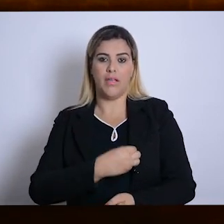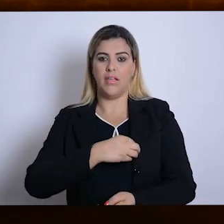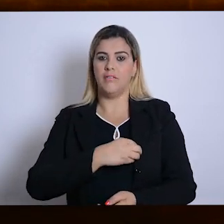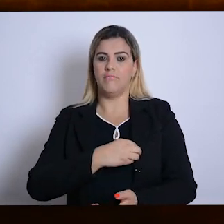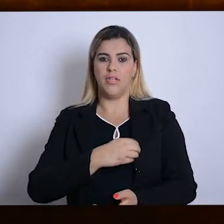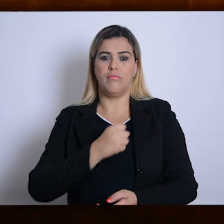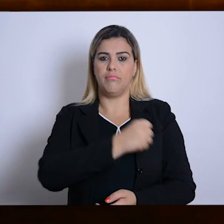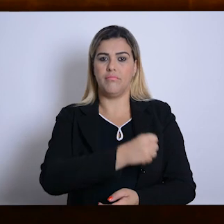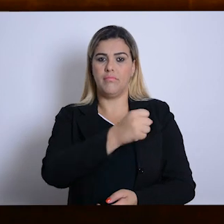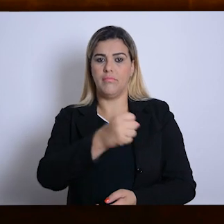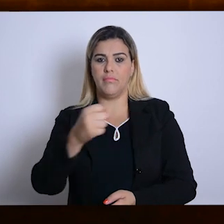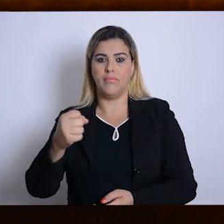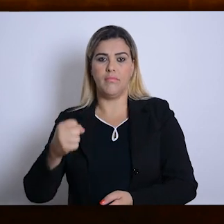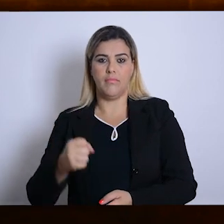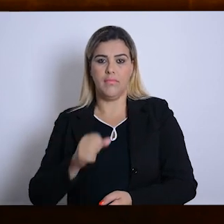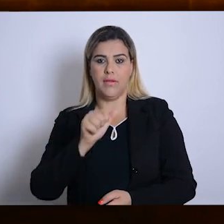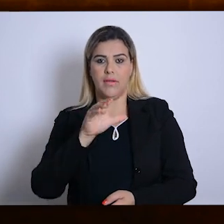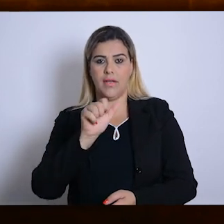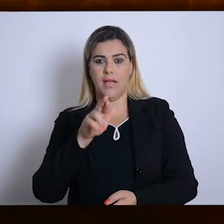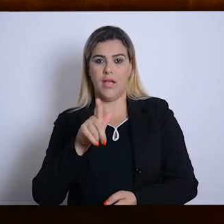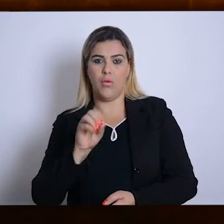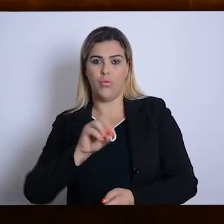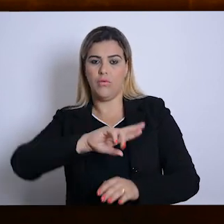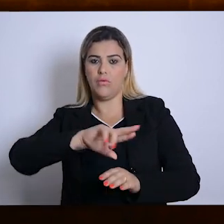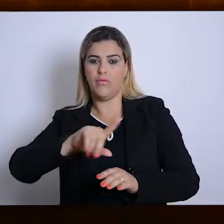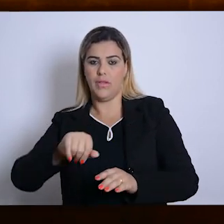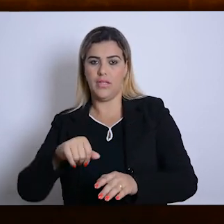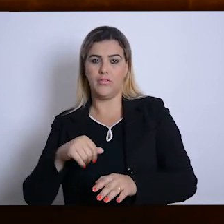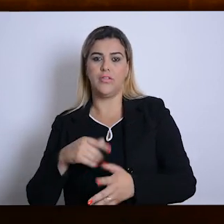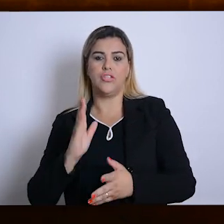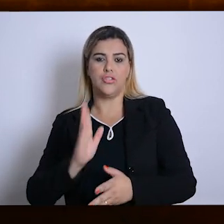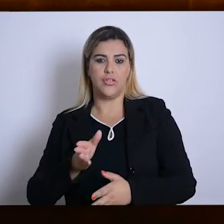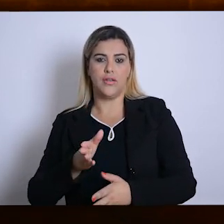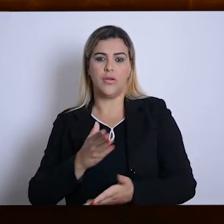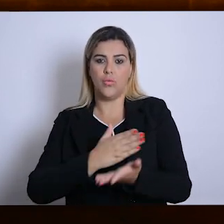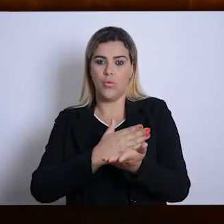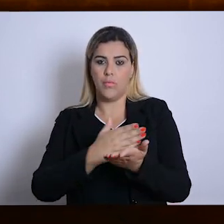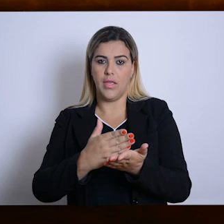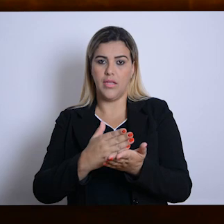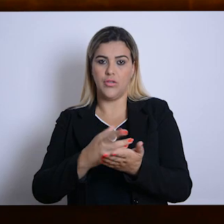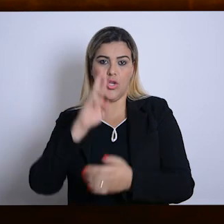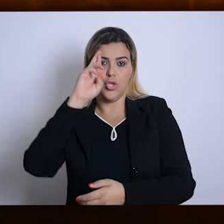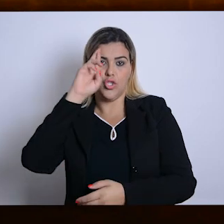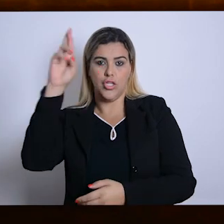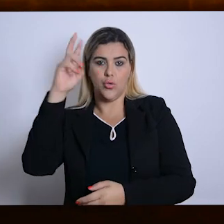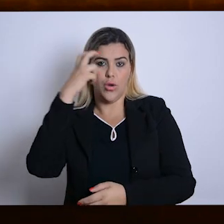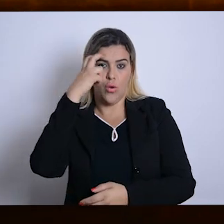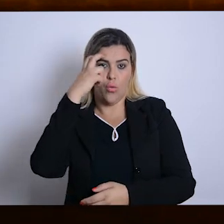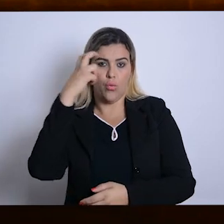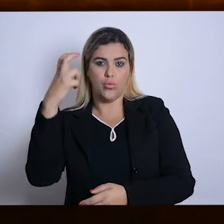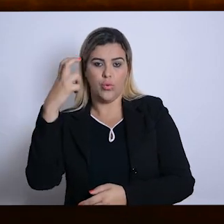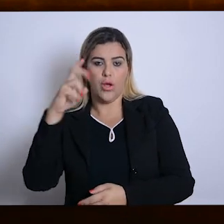ao longo de muitas décadas. Então, eu atuei como, iniciei como diretora cultural, depois eu participei do